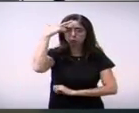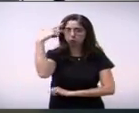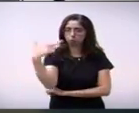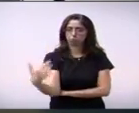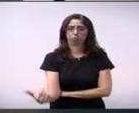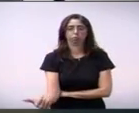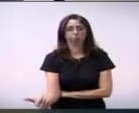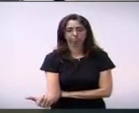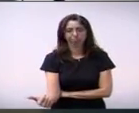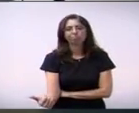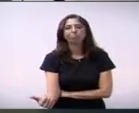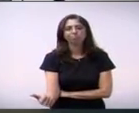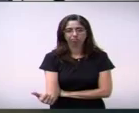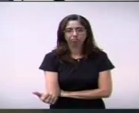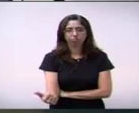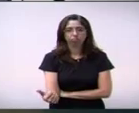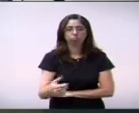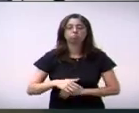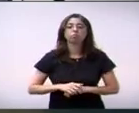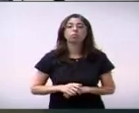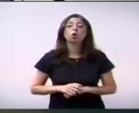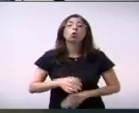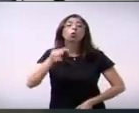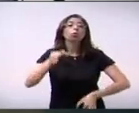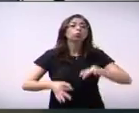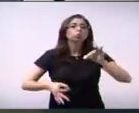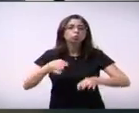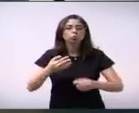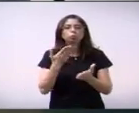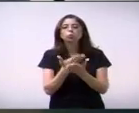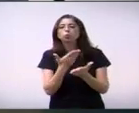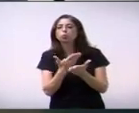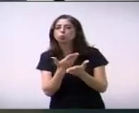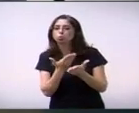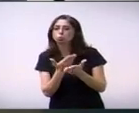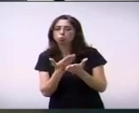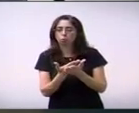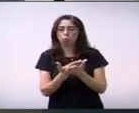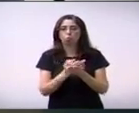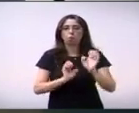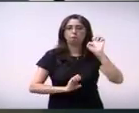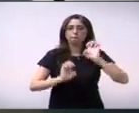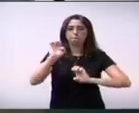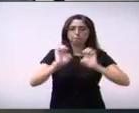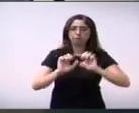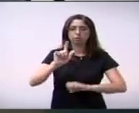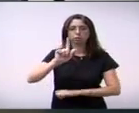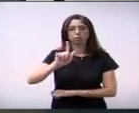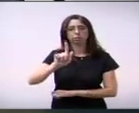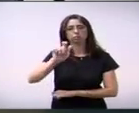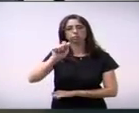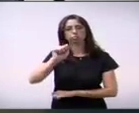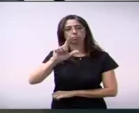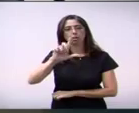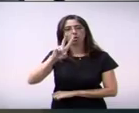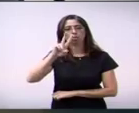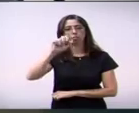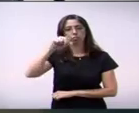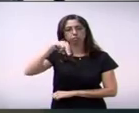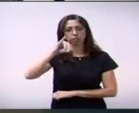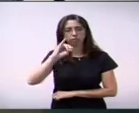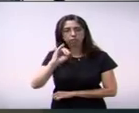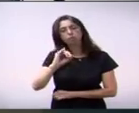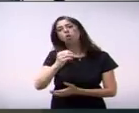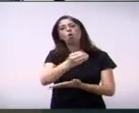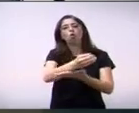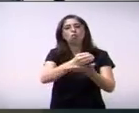sob o aspecto jurídico a Galvani, nos ofícios enviados para nós, onde